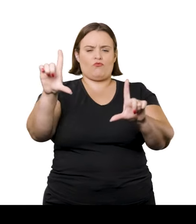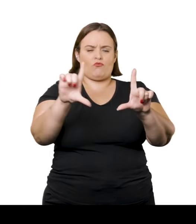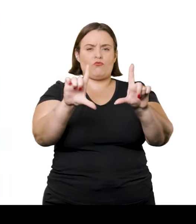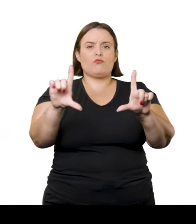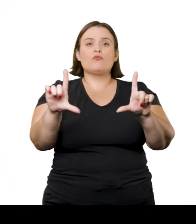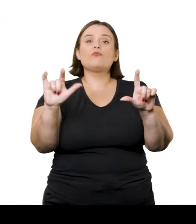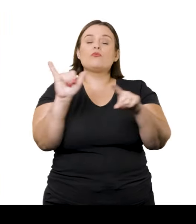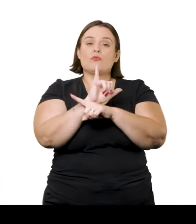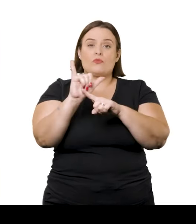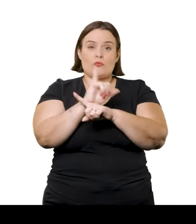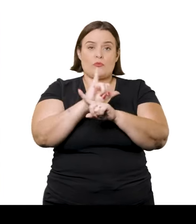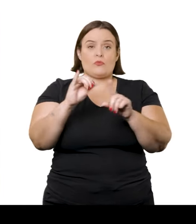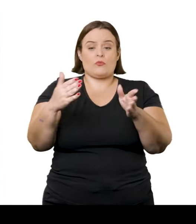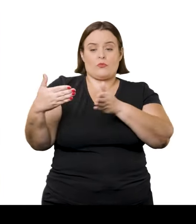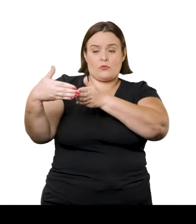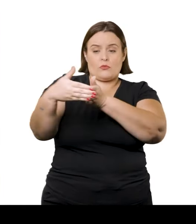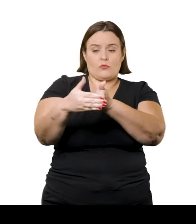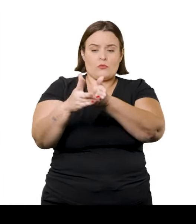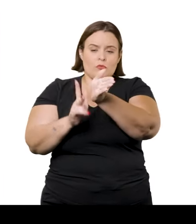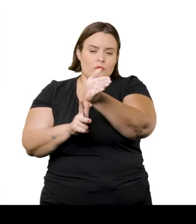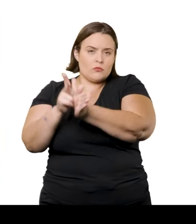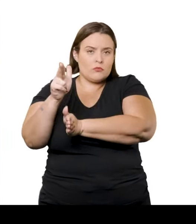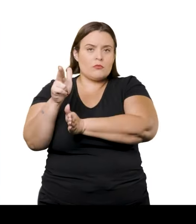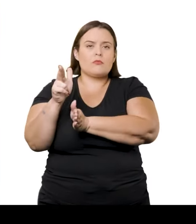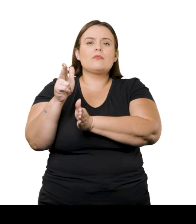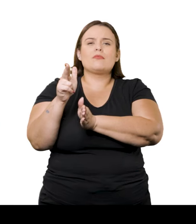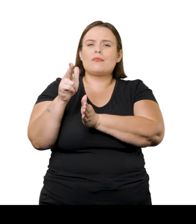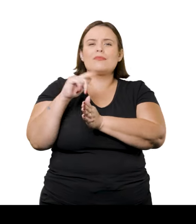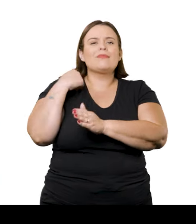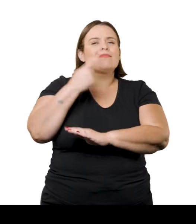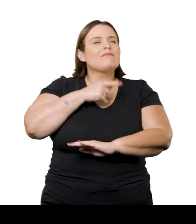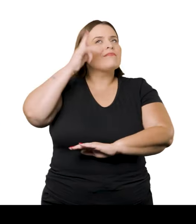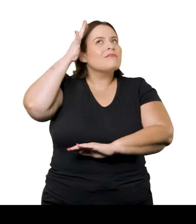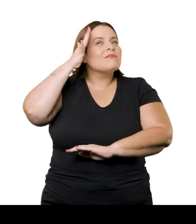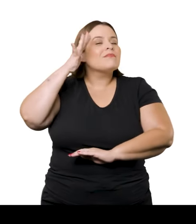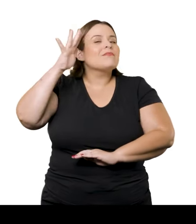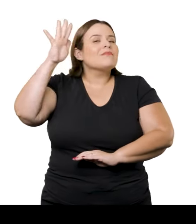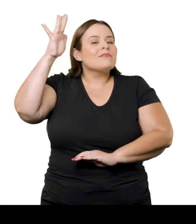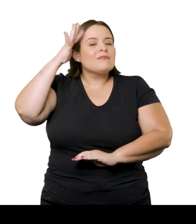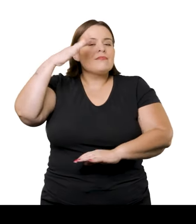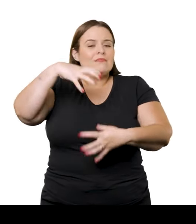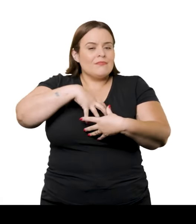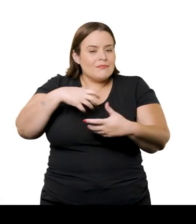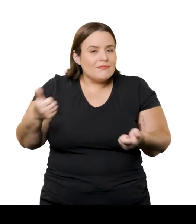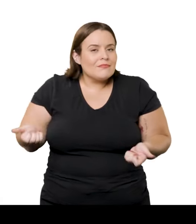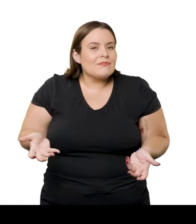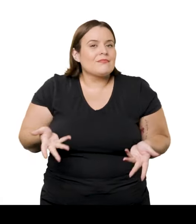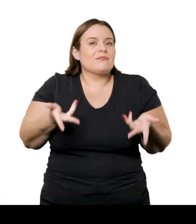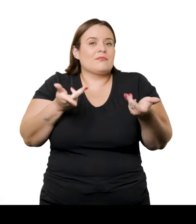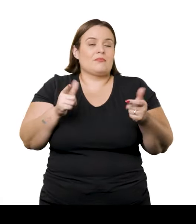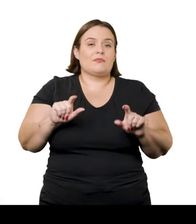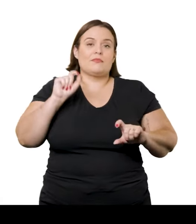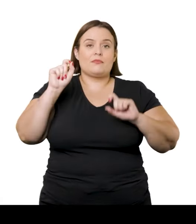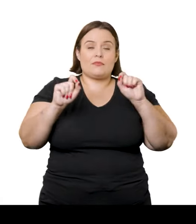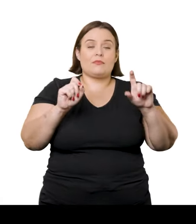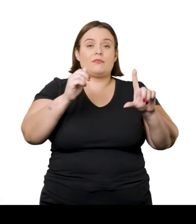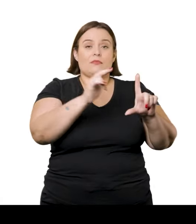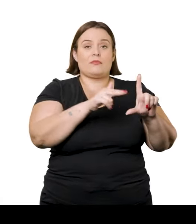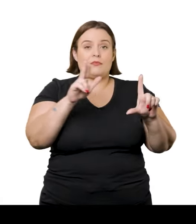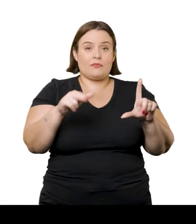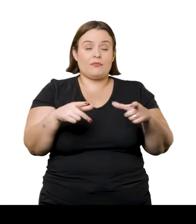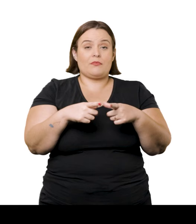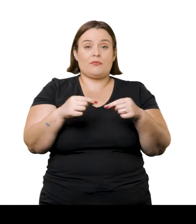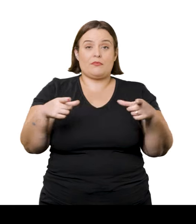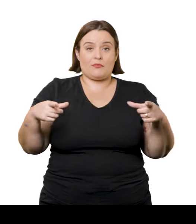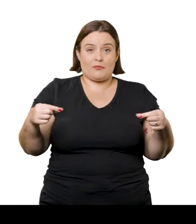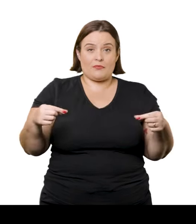por inteiro. Essa estratégia de cortar uma das extremidades dos barcos nos leva para um outro universo visual que alimentou a obra de Monet, o